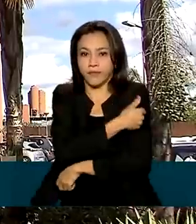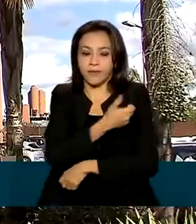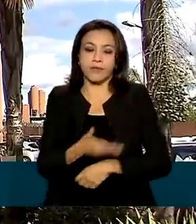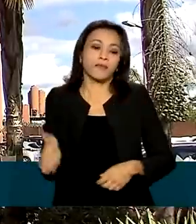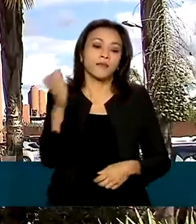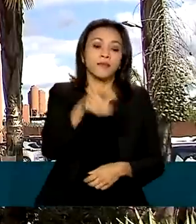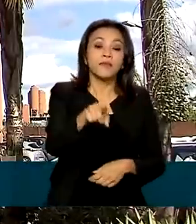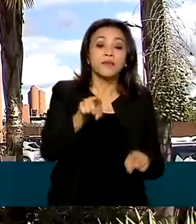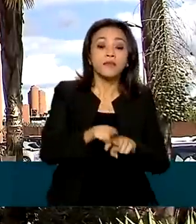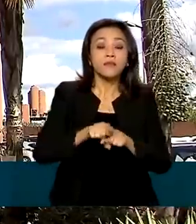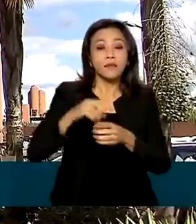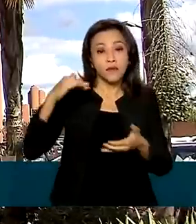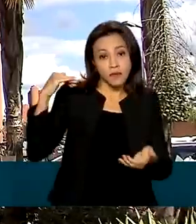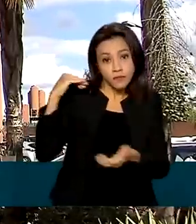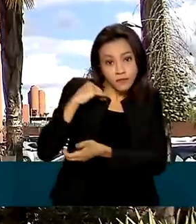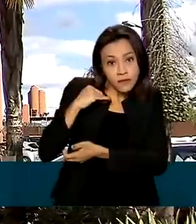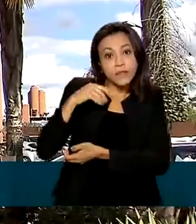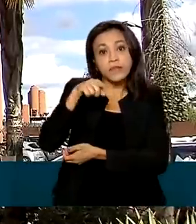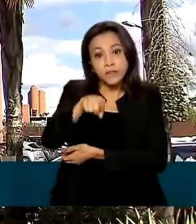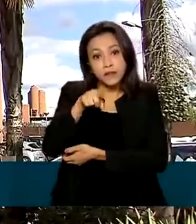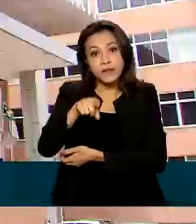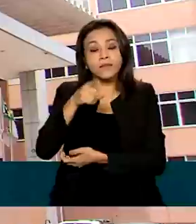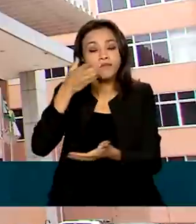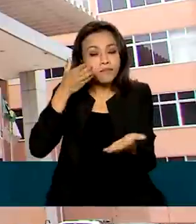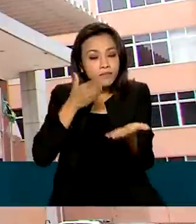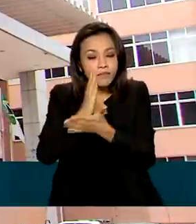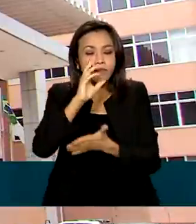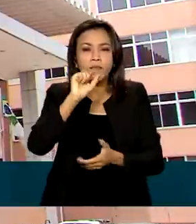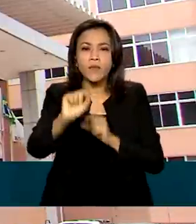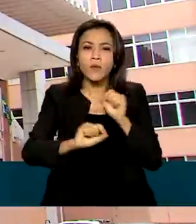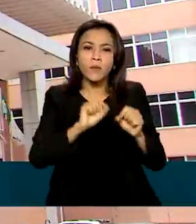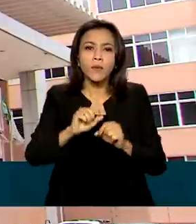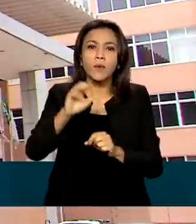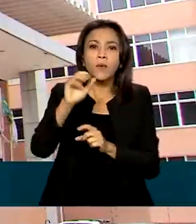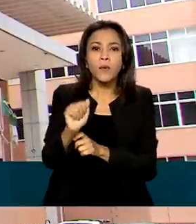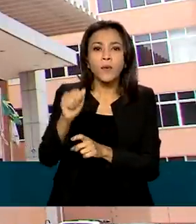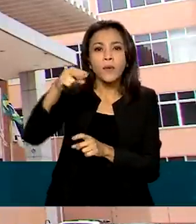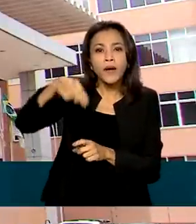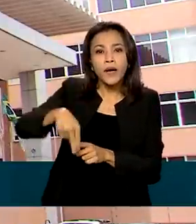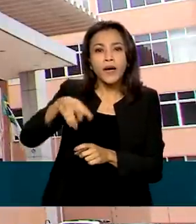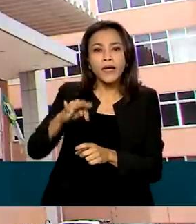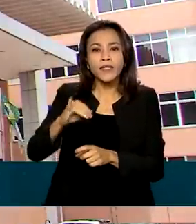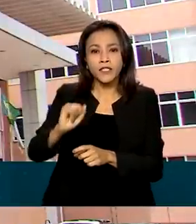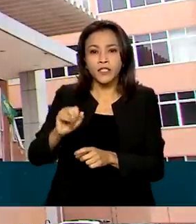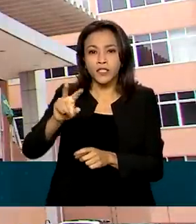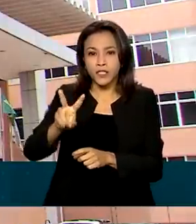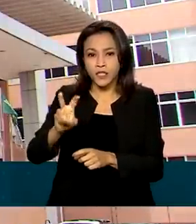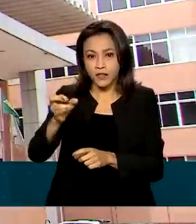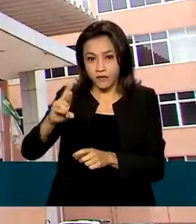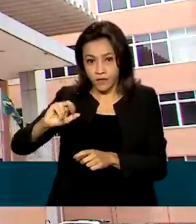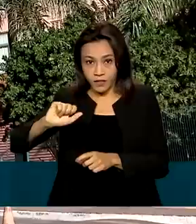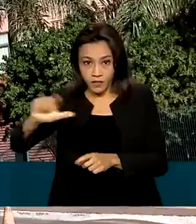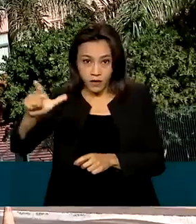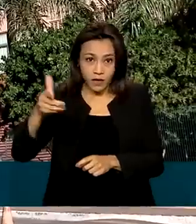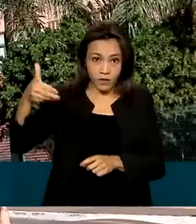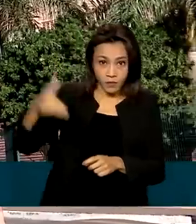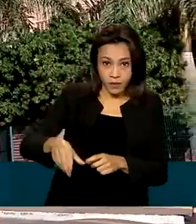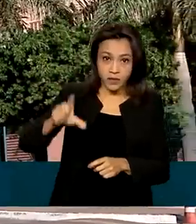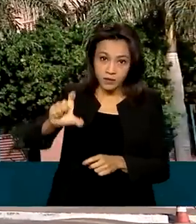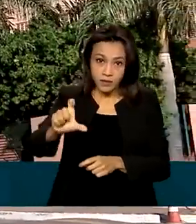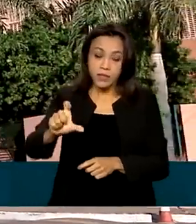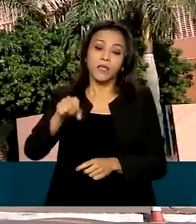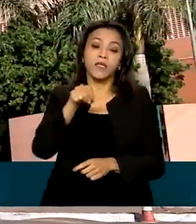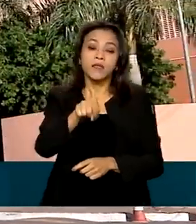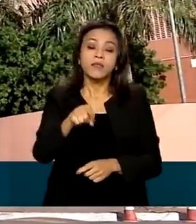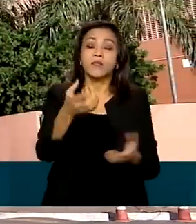também aprovou a importação e utilização excepcional do antiviral Tecovirimate. A dispensa do registro para a vacina